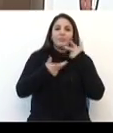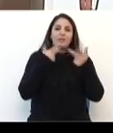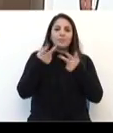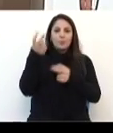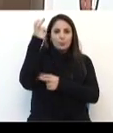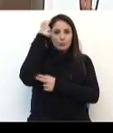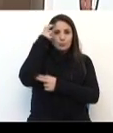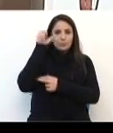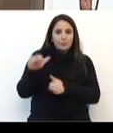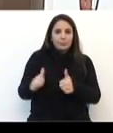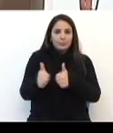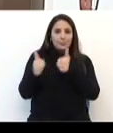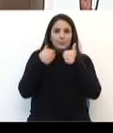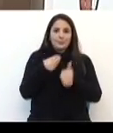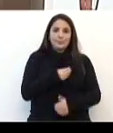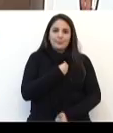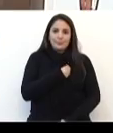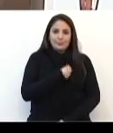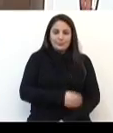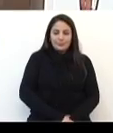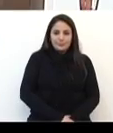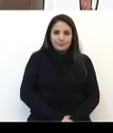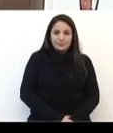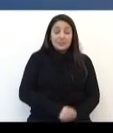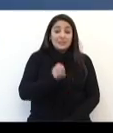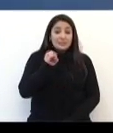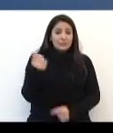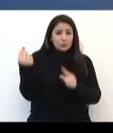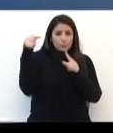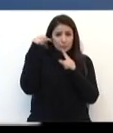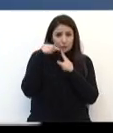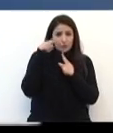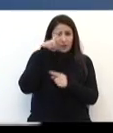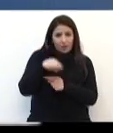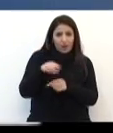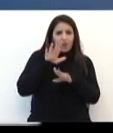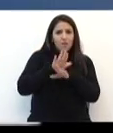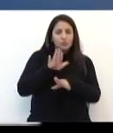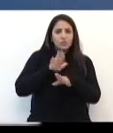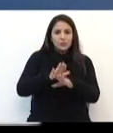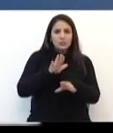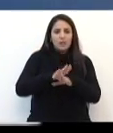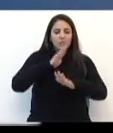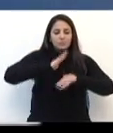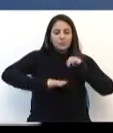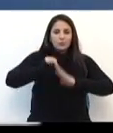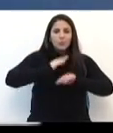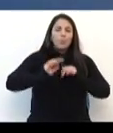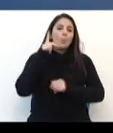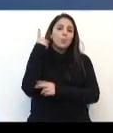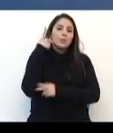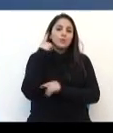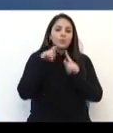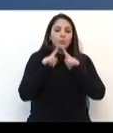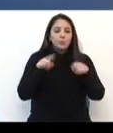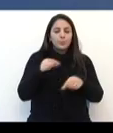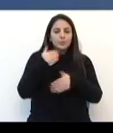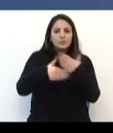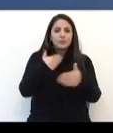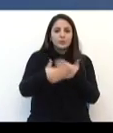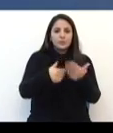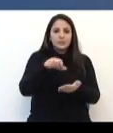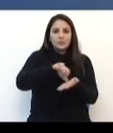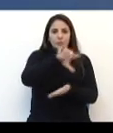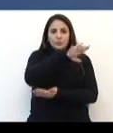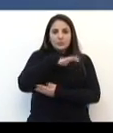fomentação de uma cultura de melhor qualidade de vida para Passo Fundo. E se o objetivo é contribuir para a construção de políticas públicas